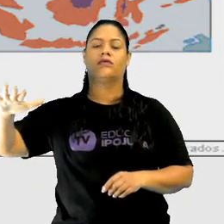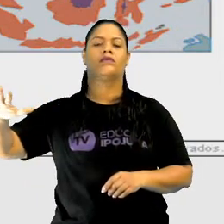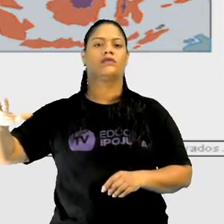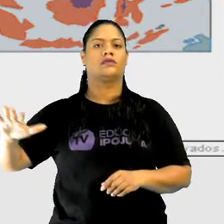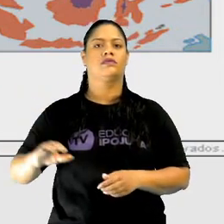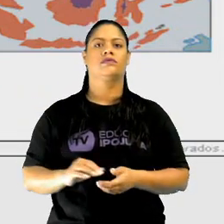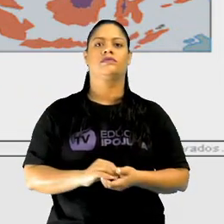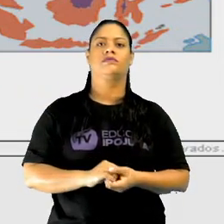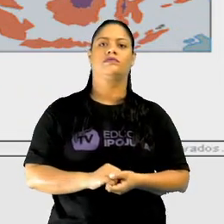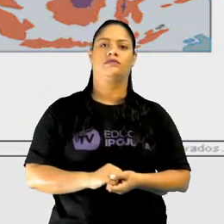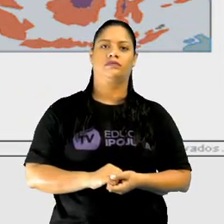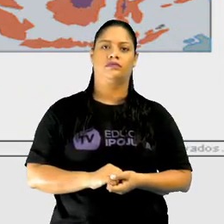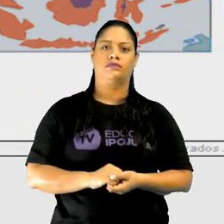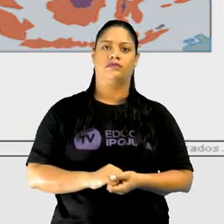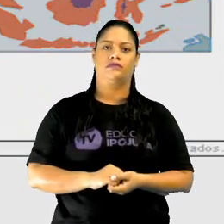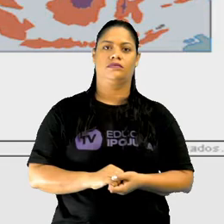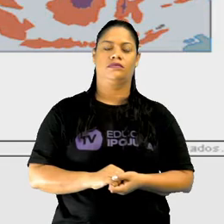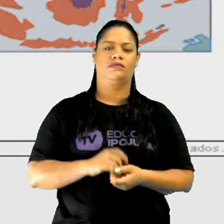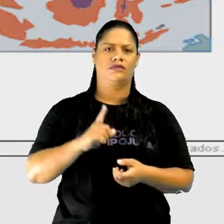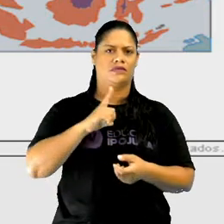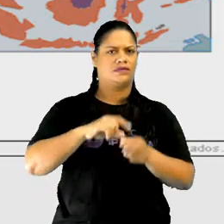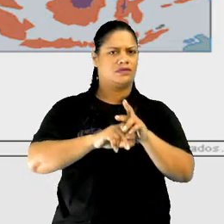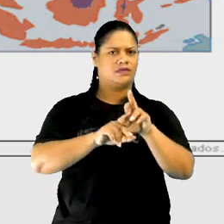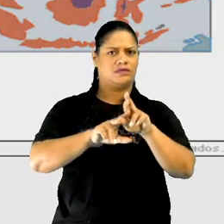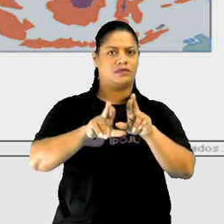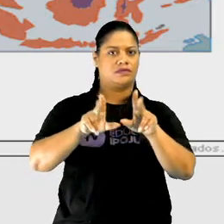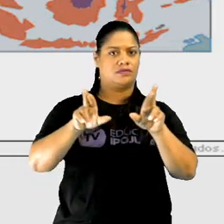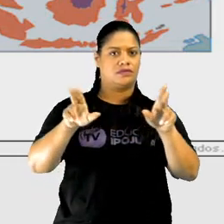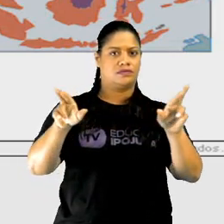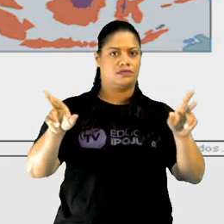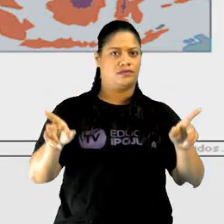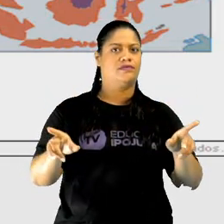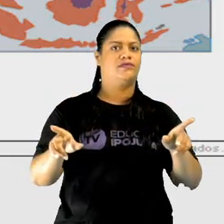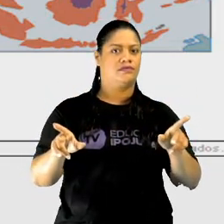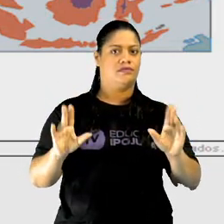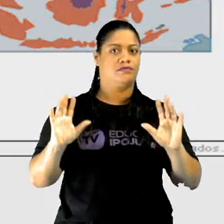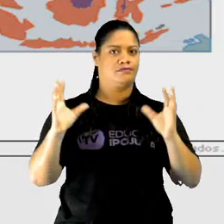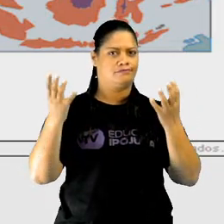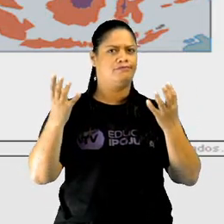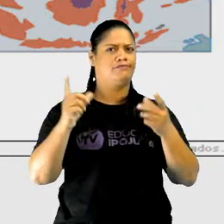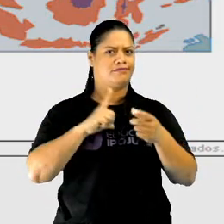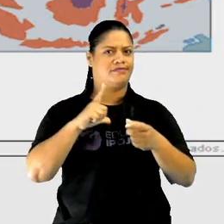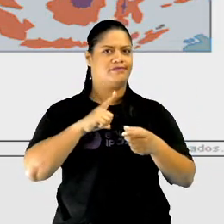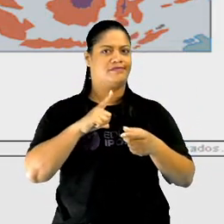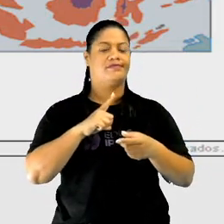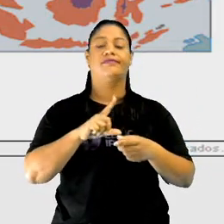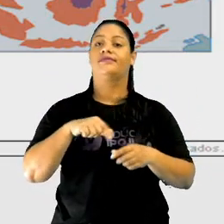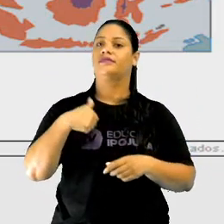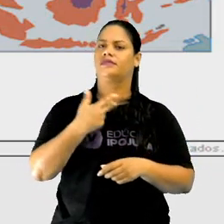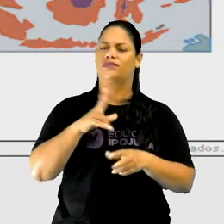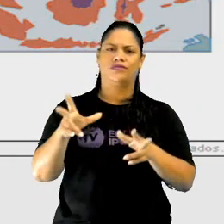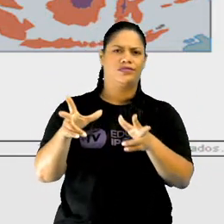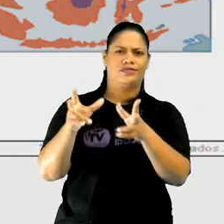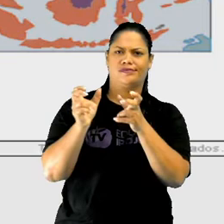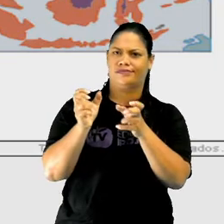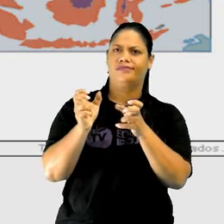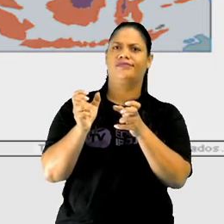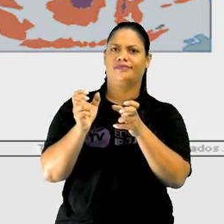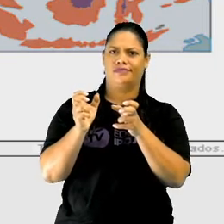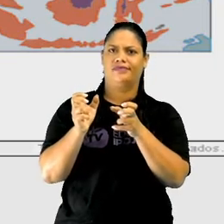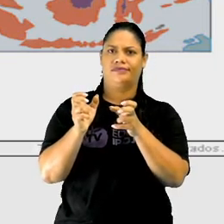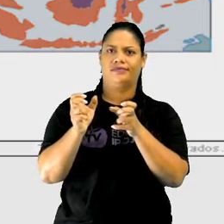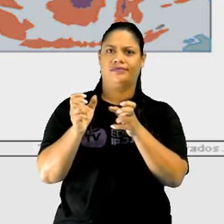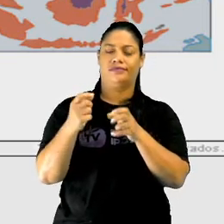Mediterrâneo. Então a gente vê uma variação muito grande nessa questão climática. E a gente não percebe um